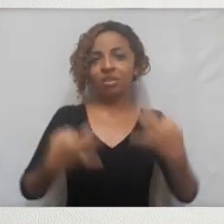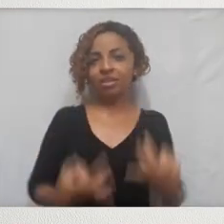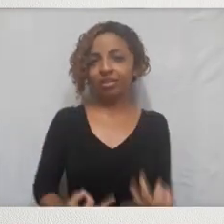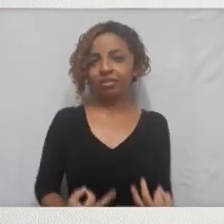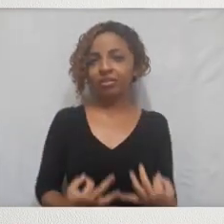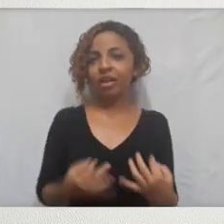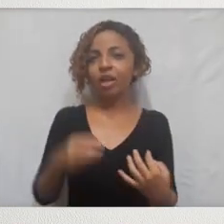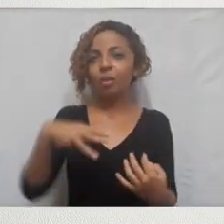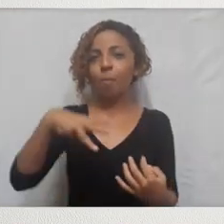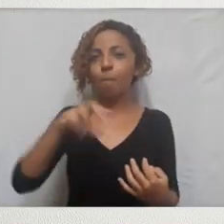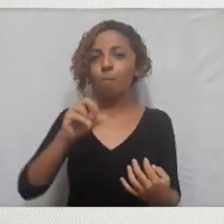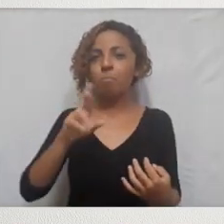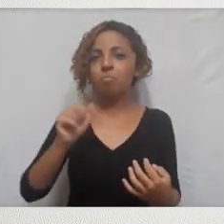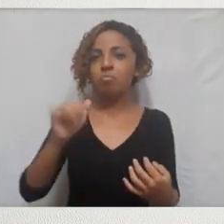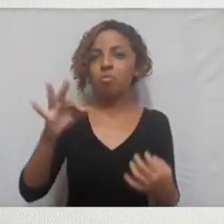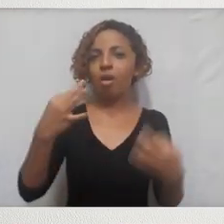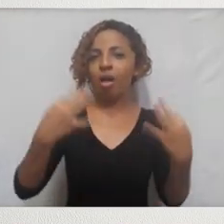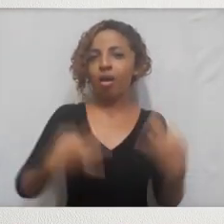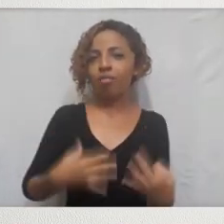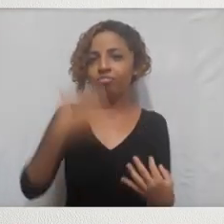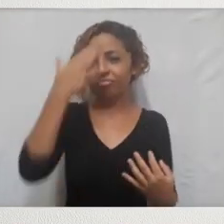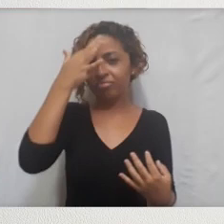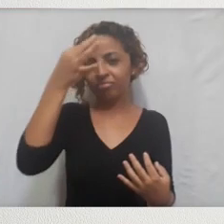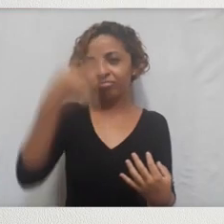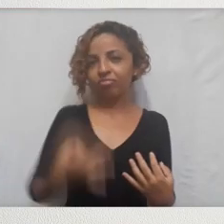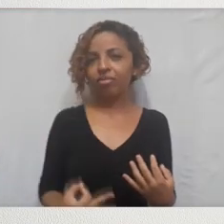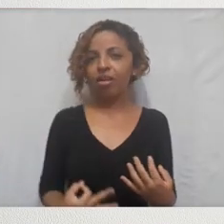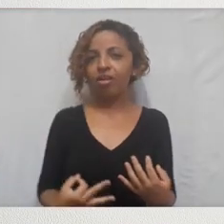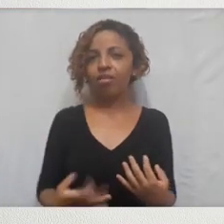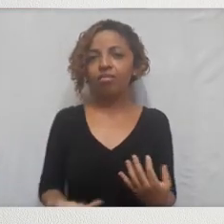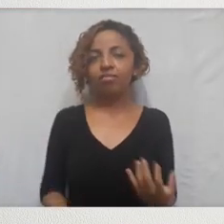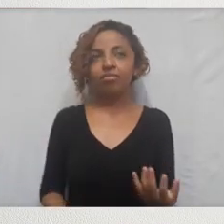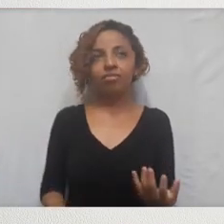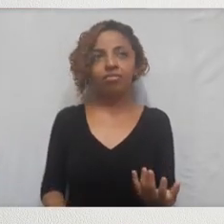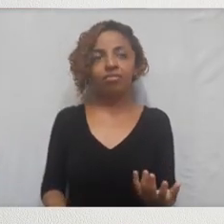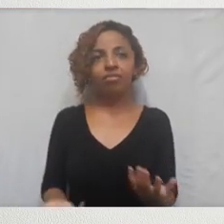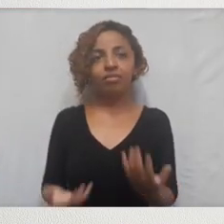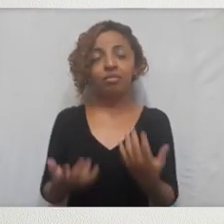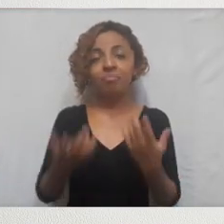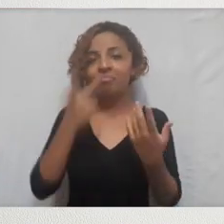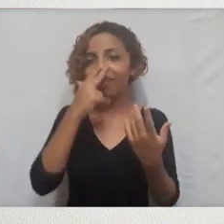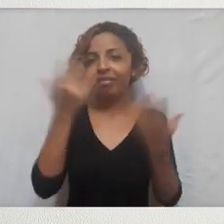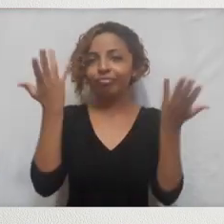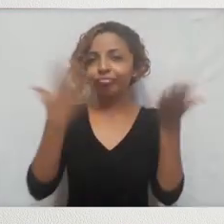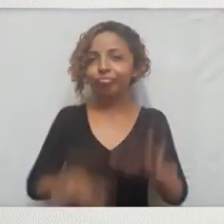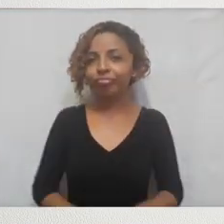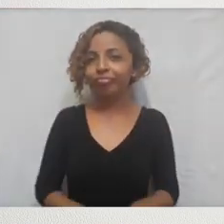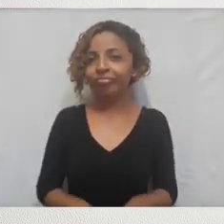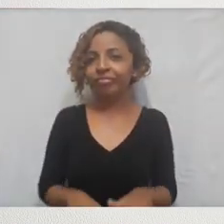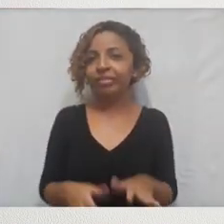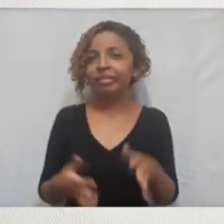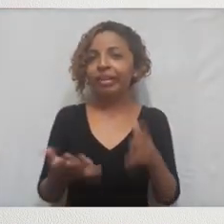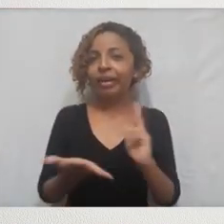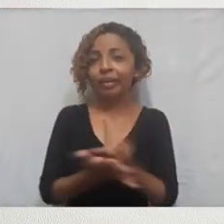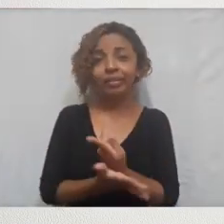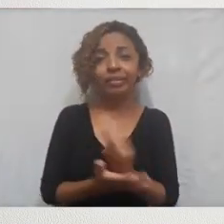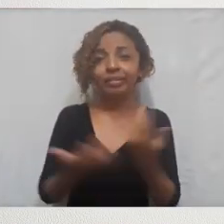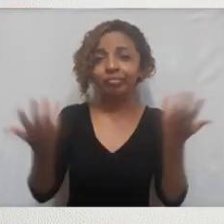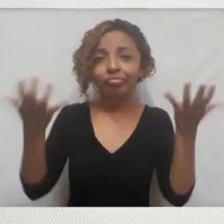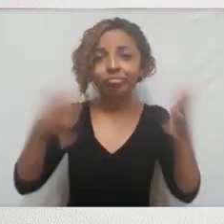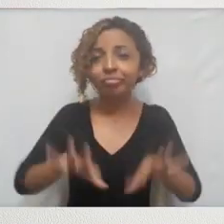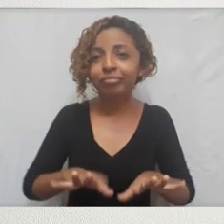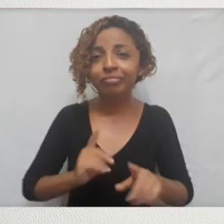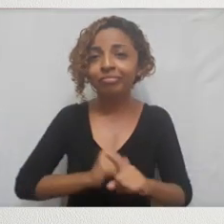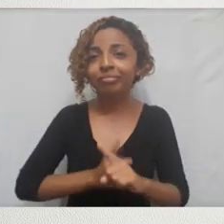aos olhos da escrita do John Updike, é sempre nesse sentido. Ele cai porque esse véu moralista, ele se